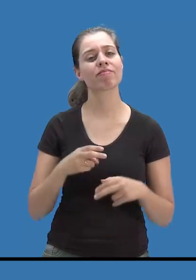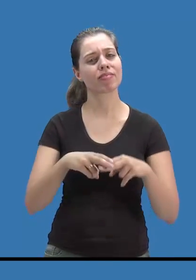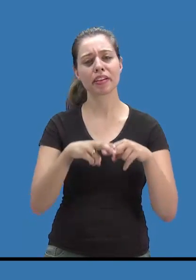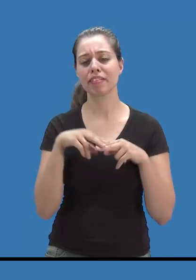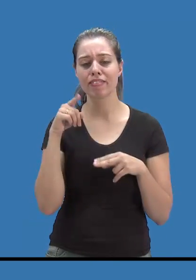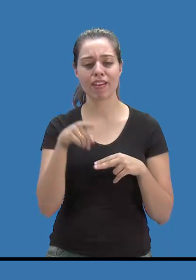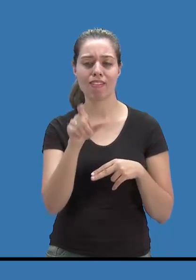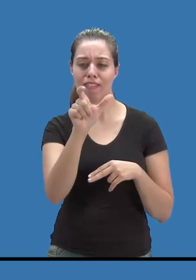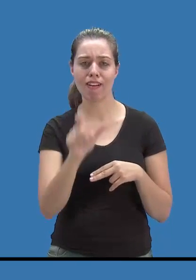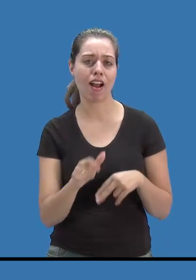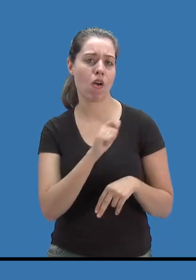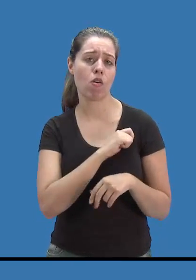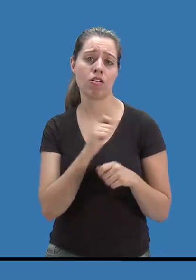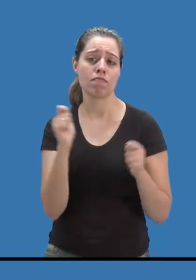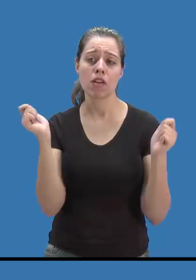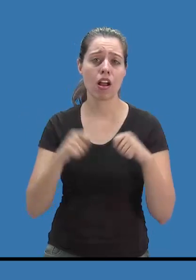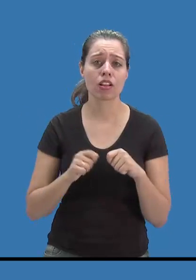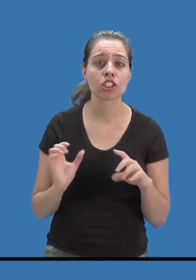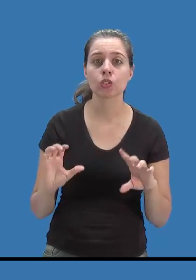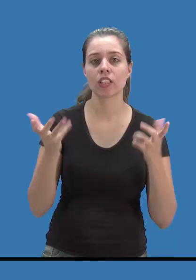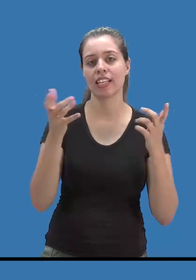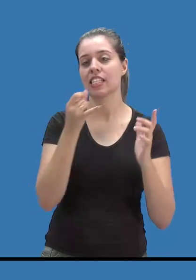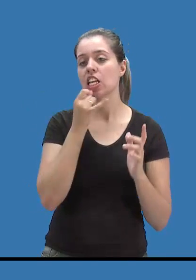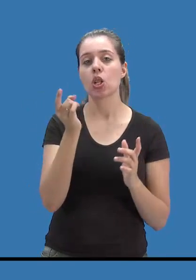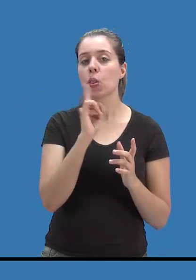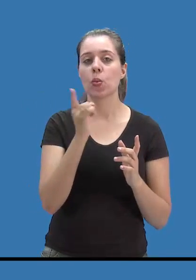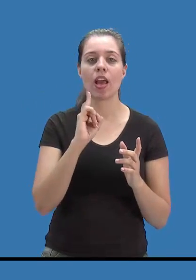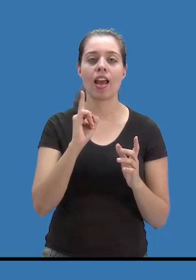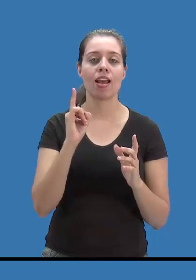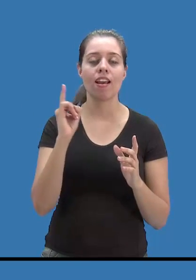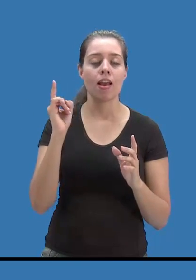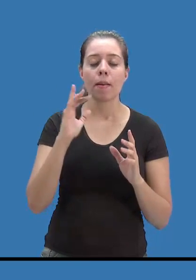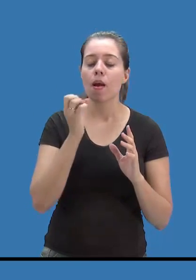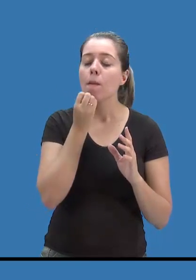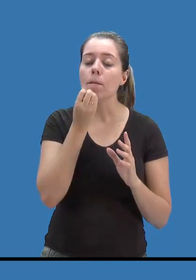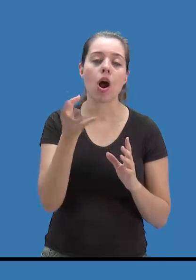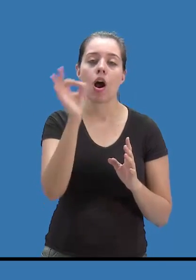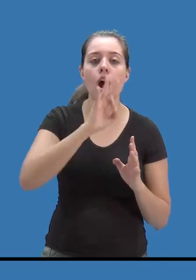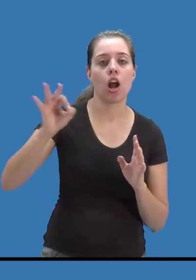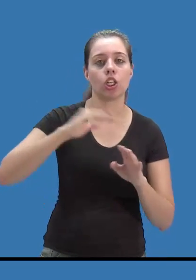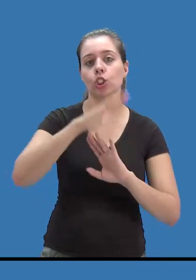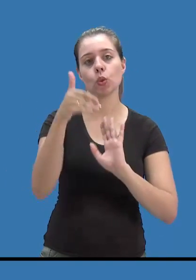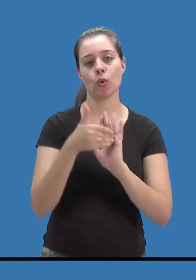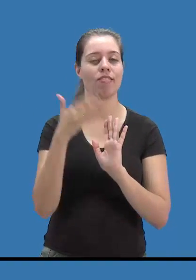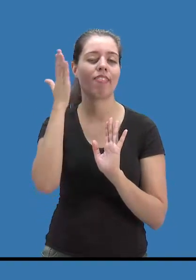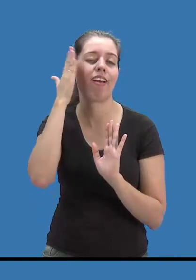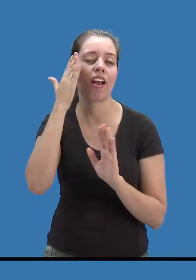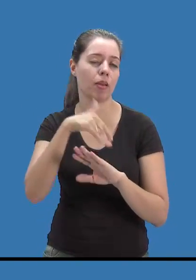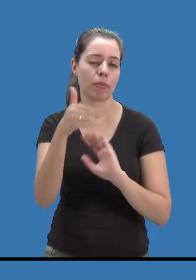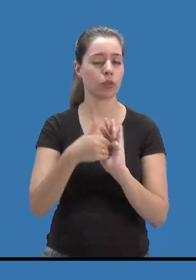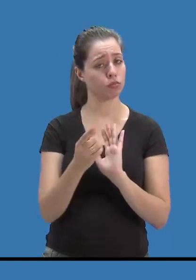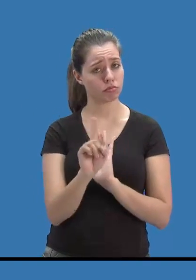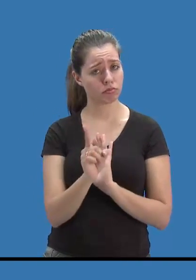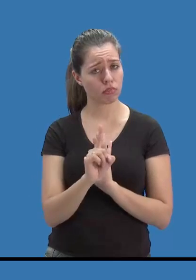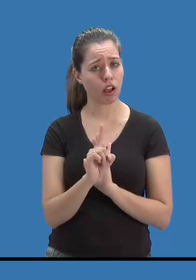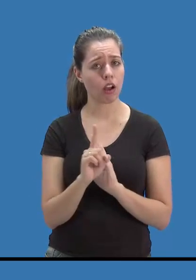ele pode, isso acontece, ele não é bom em tudo, ele não sabe de tudo, mas